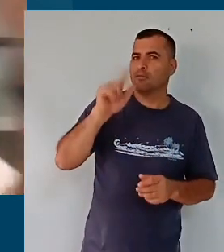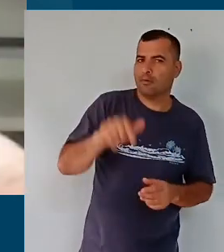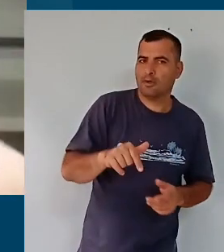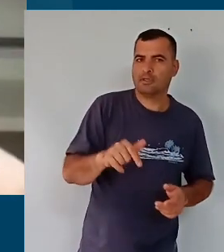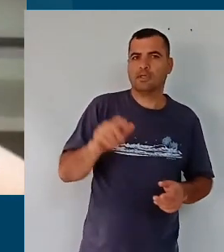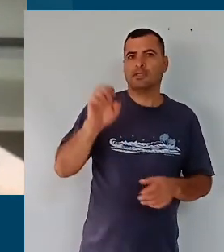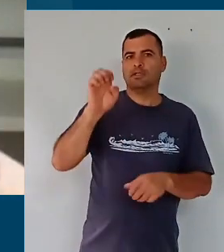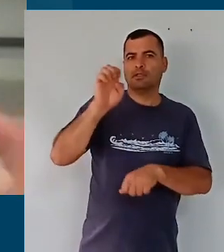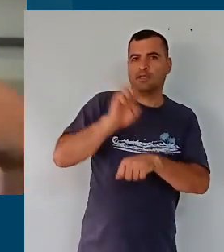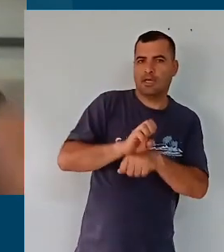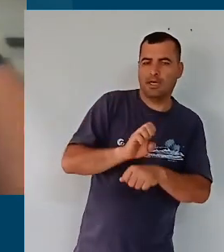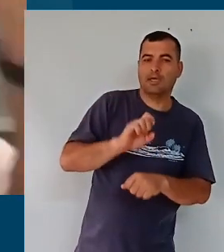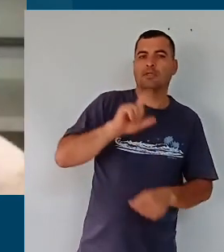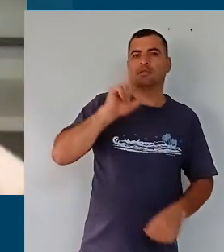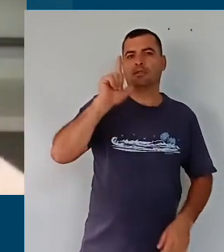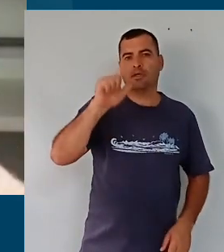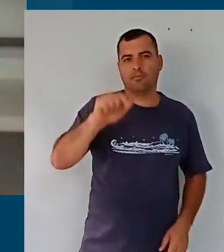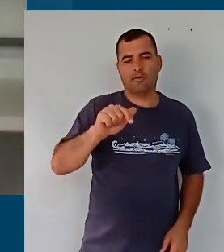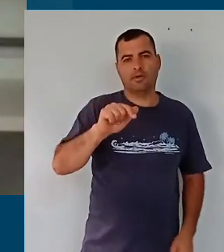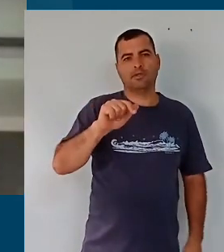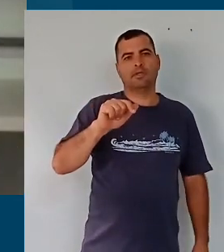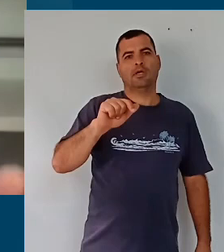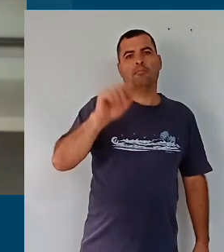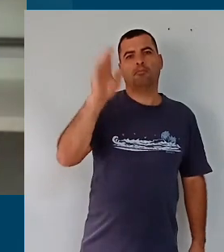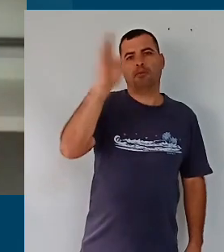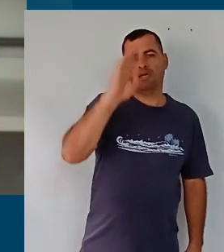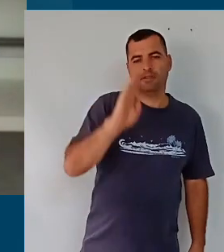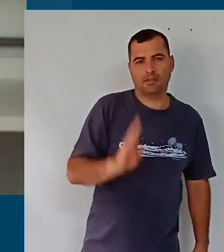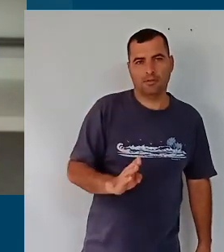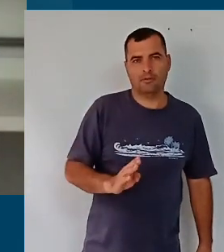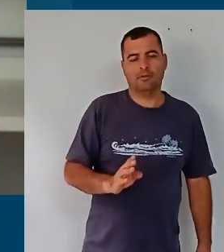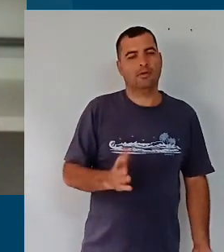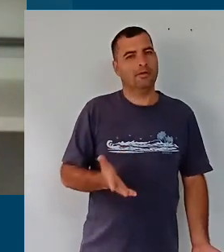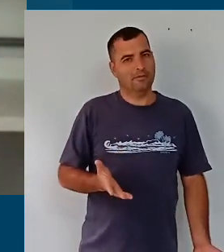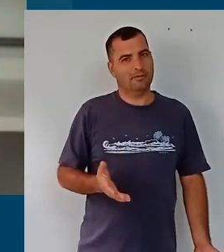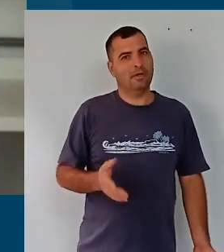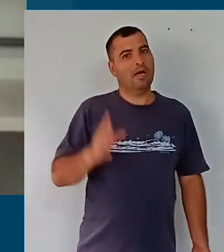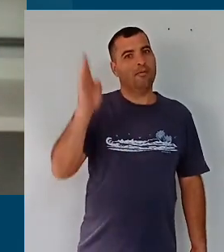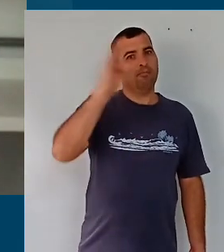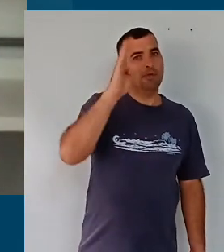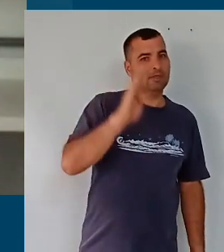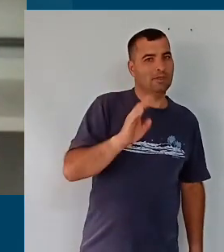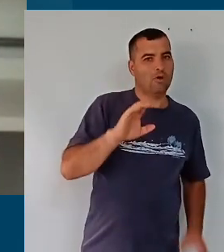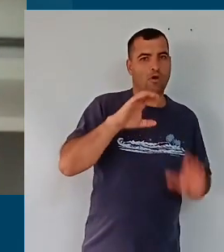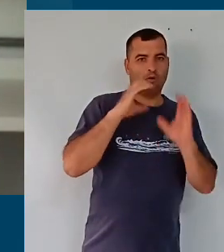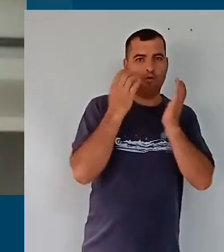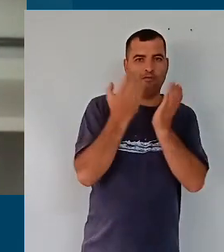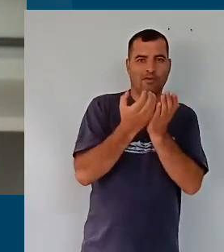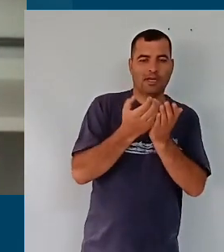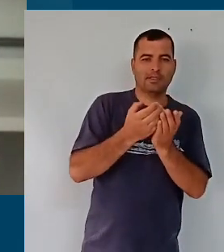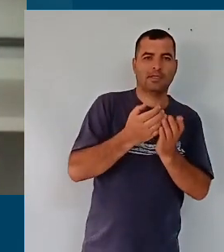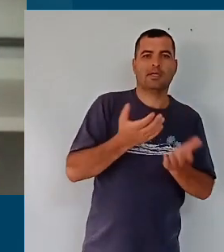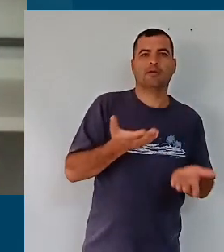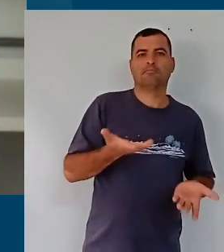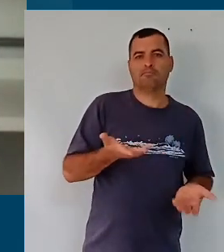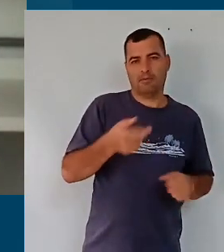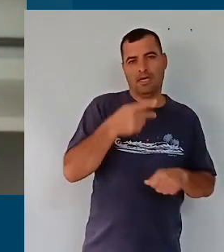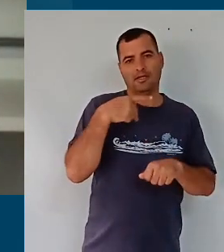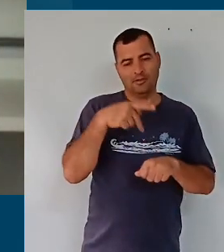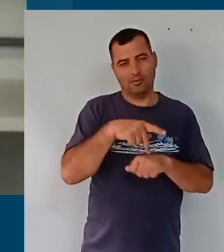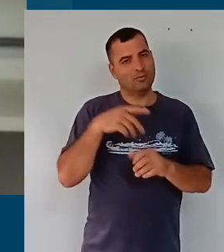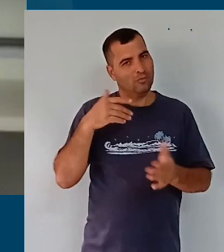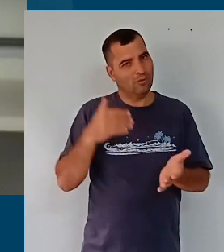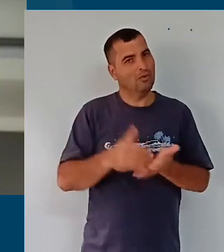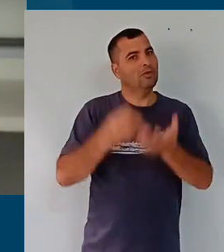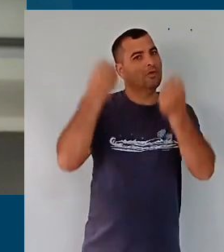desdobraram para as estaduais, depois foi a nacional, as conferências, a Conferência Nacional da Educação, ela disse com muita